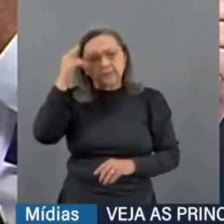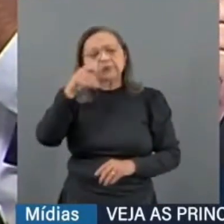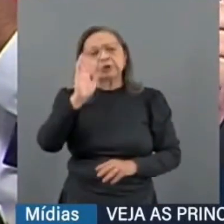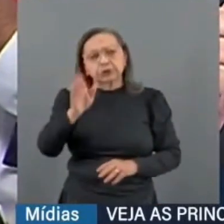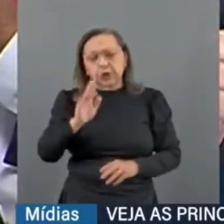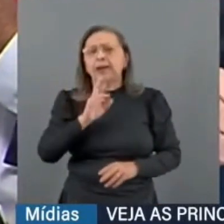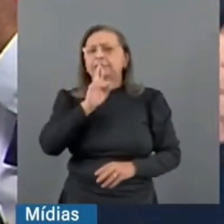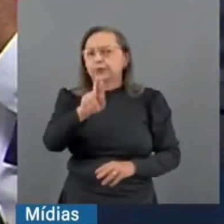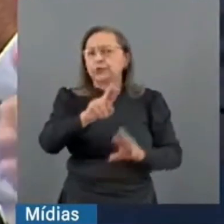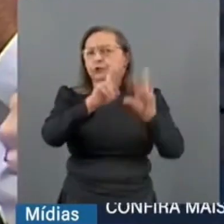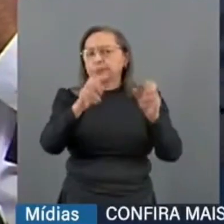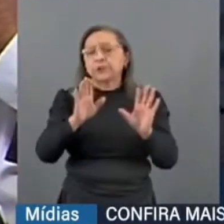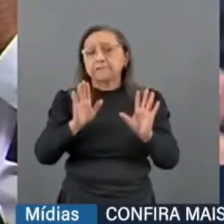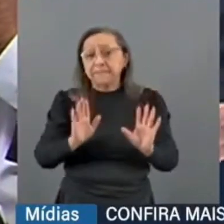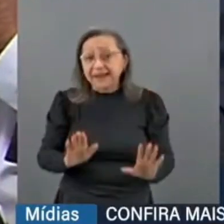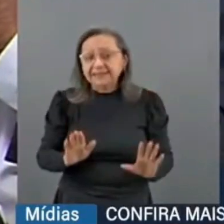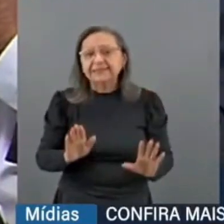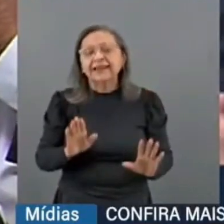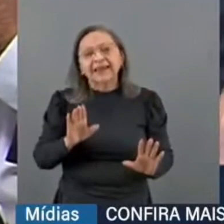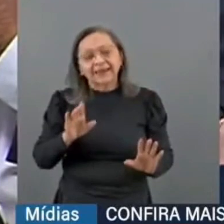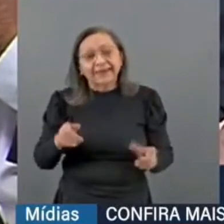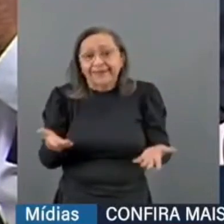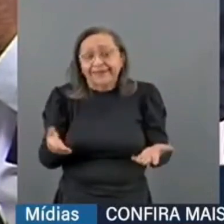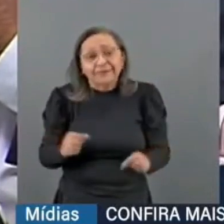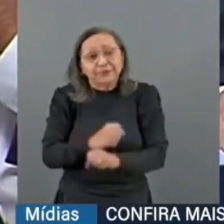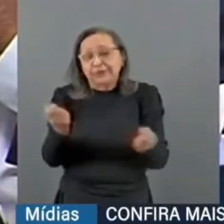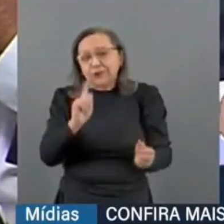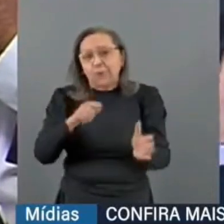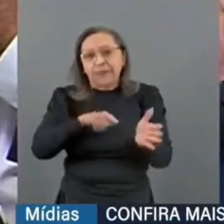se manifestou sobre isso, mas é inevitável fazer esse tipo de pergunta. Obrigado.